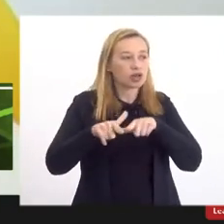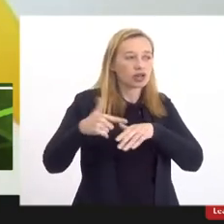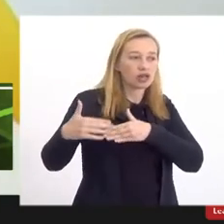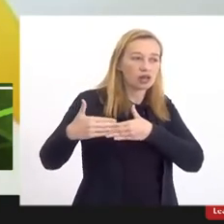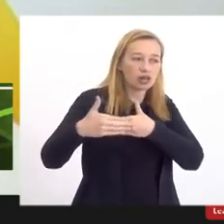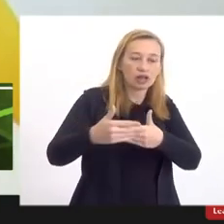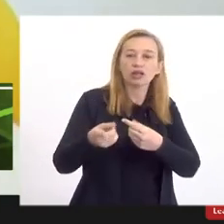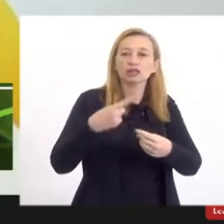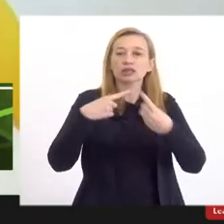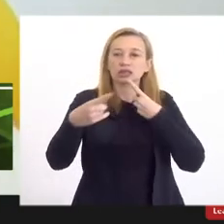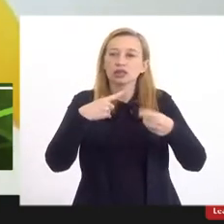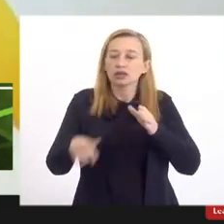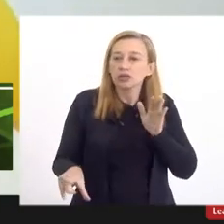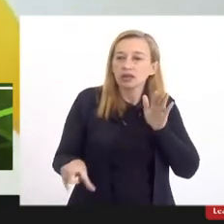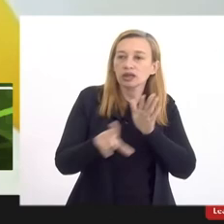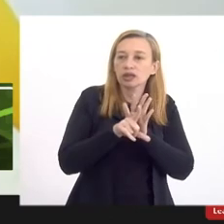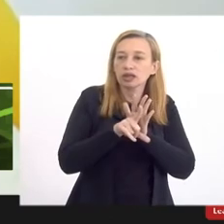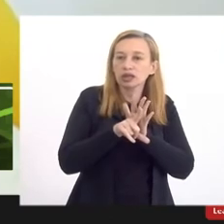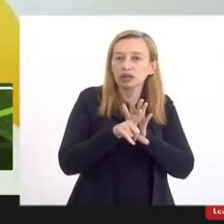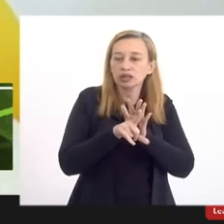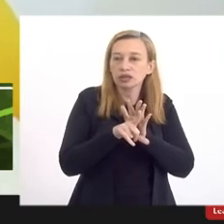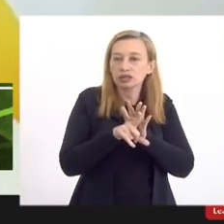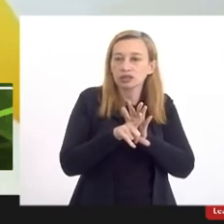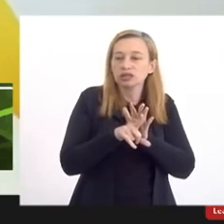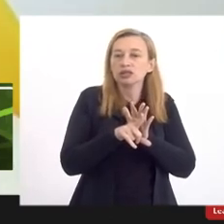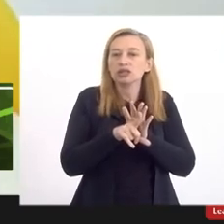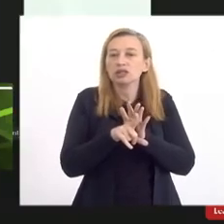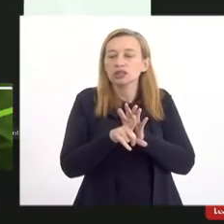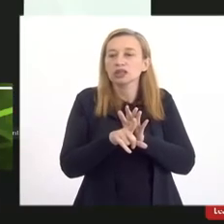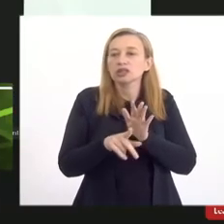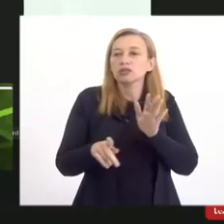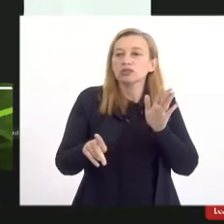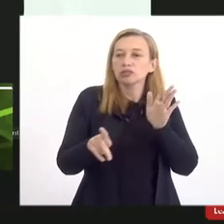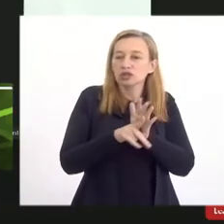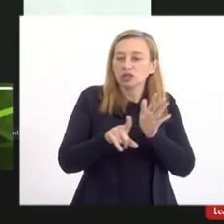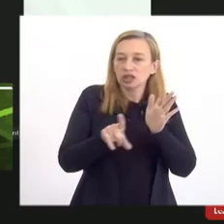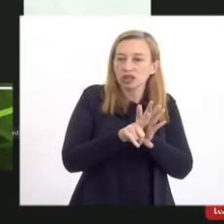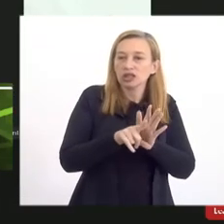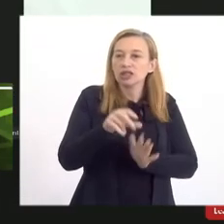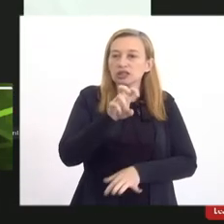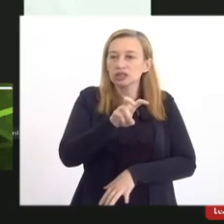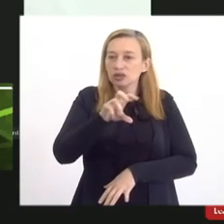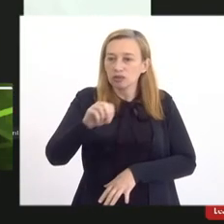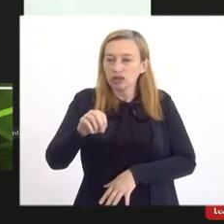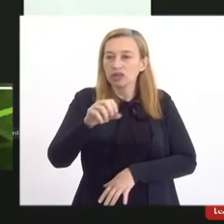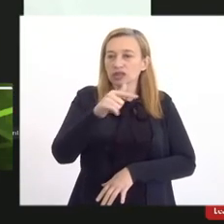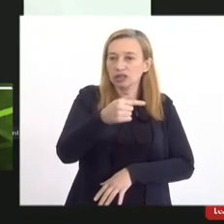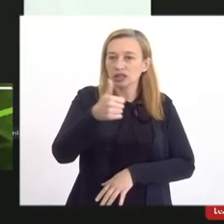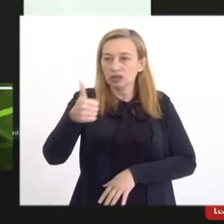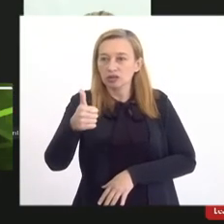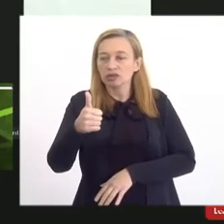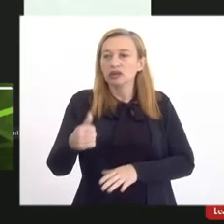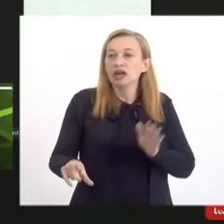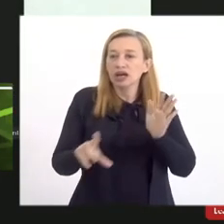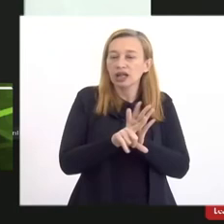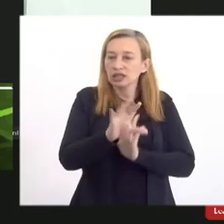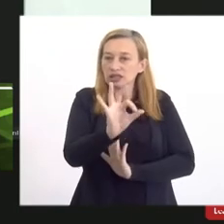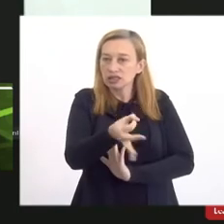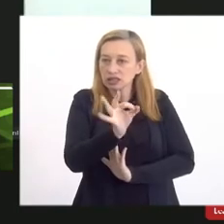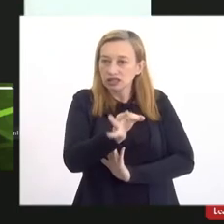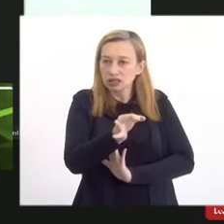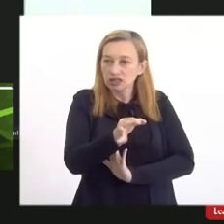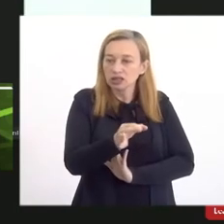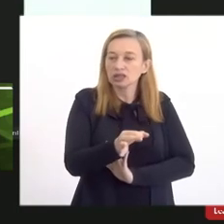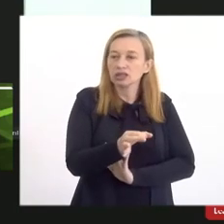debate para que a lei que saia dessa mensagem do projeto de lei 5071 seja uma lei que garanta esses